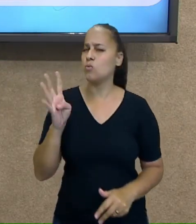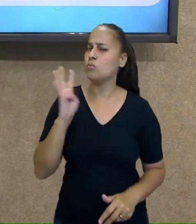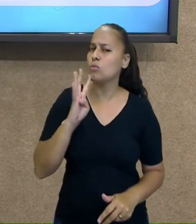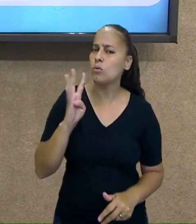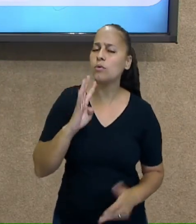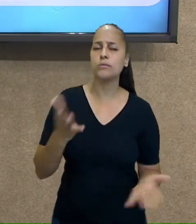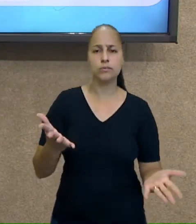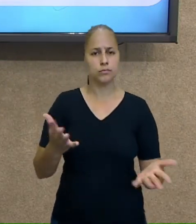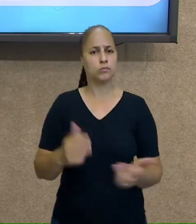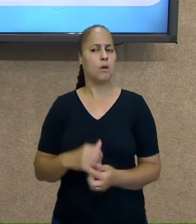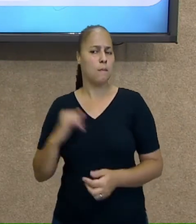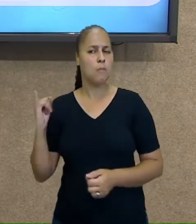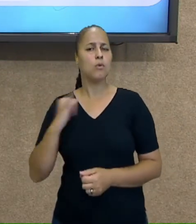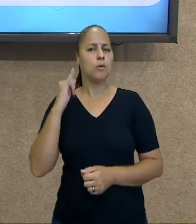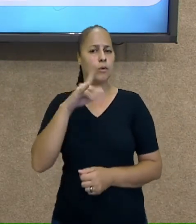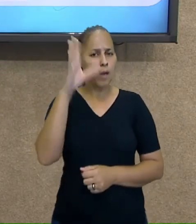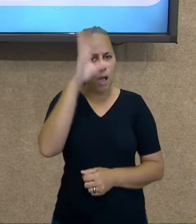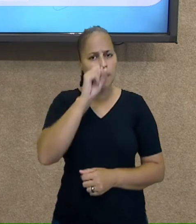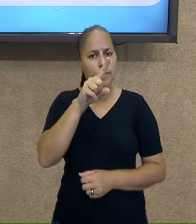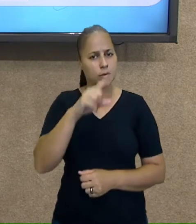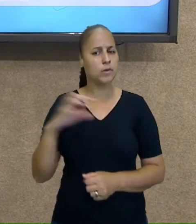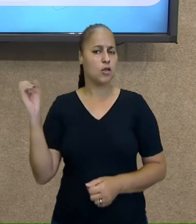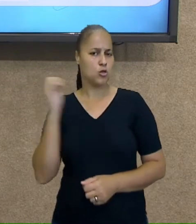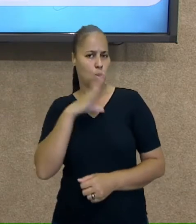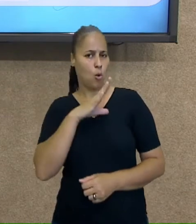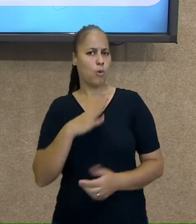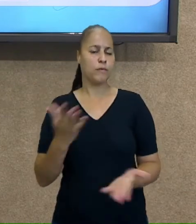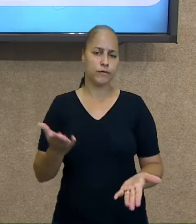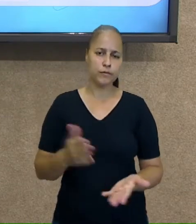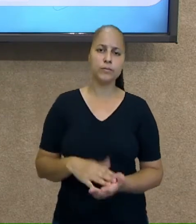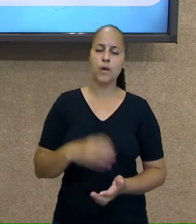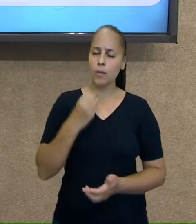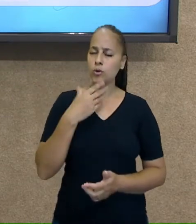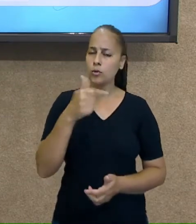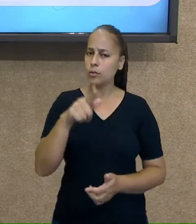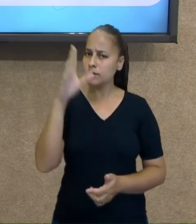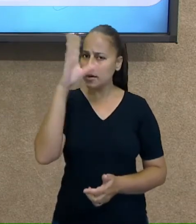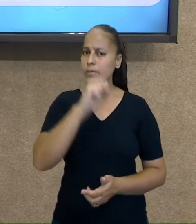intrigante, é muito novo para a gente. Então, assim,